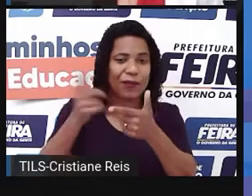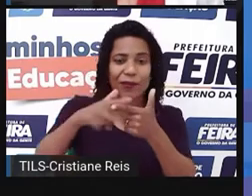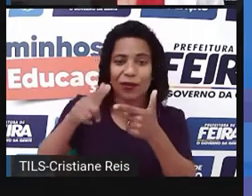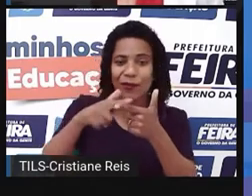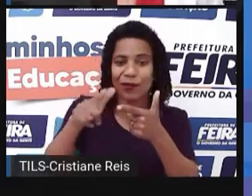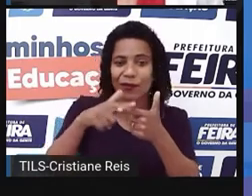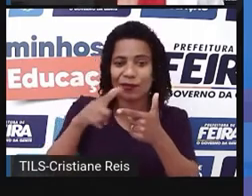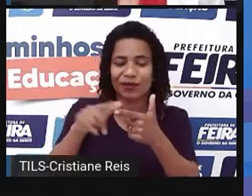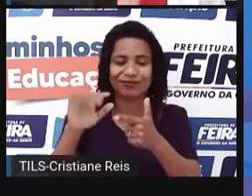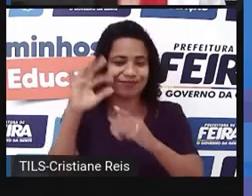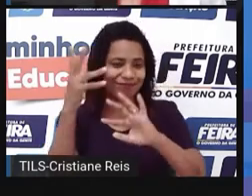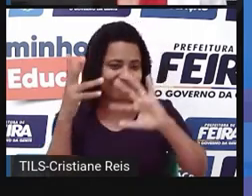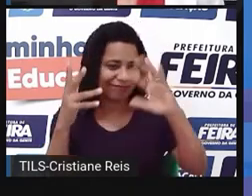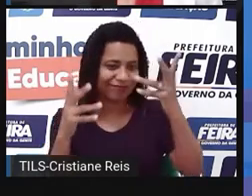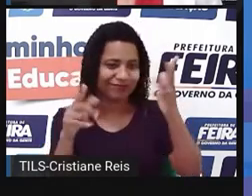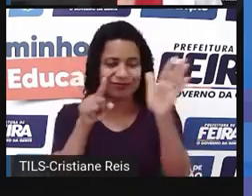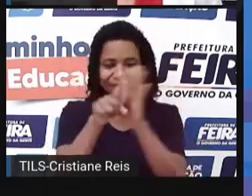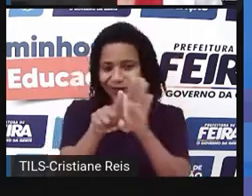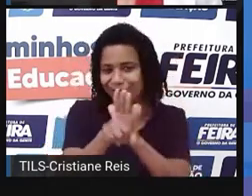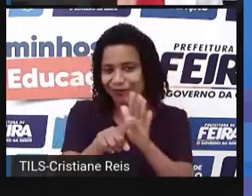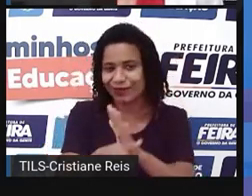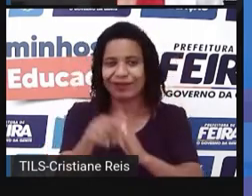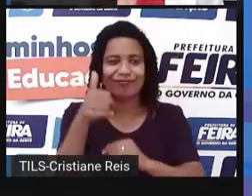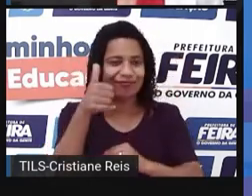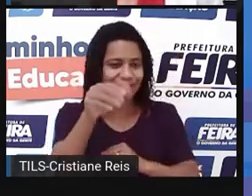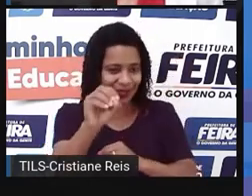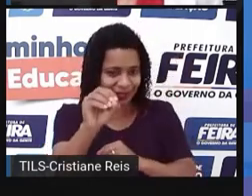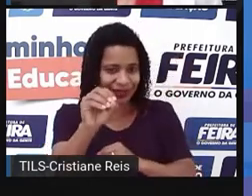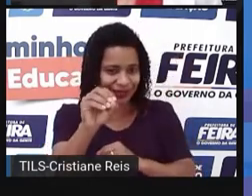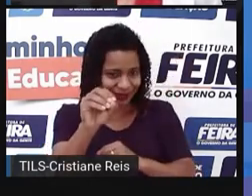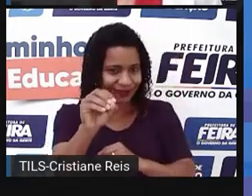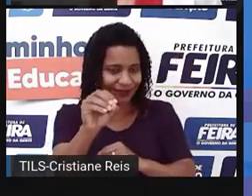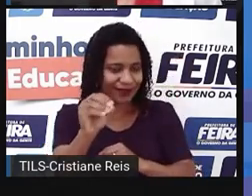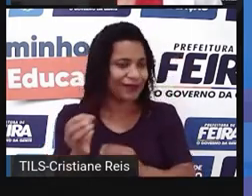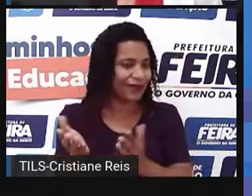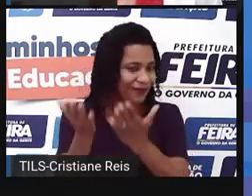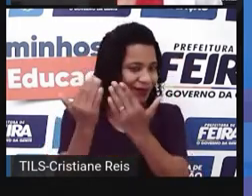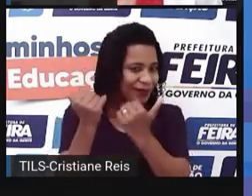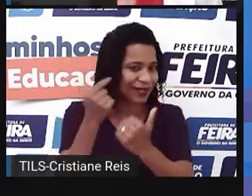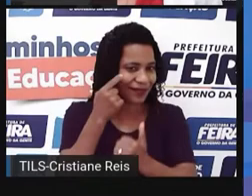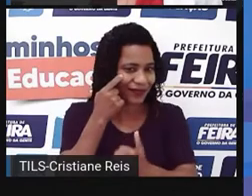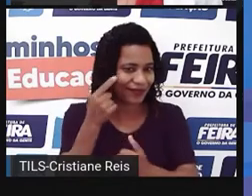surgir. São dez situações e problemas. Ok, students? Let's go!